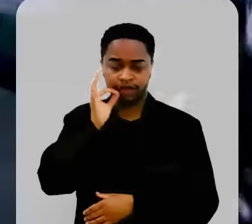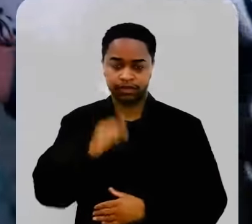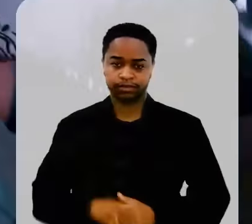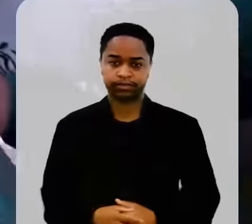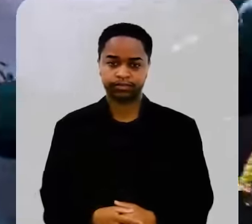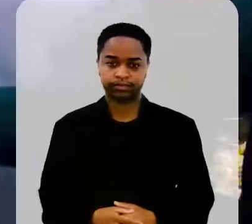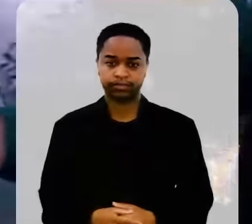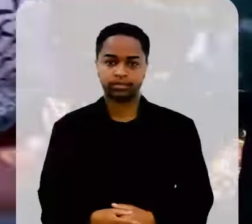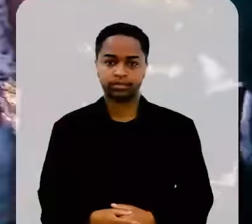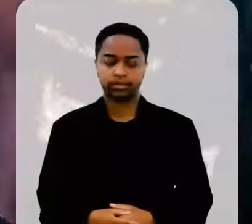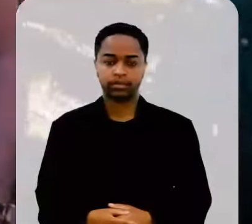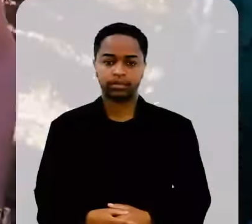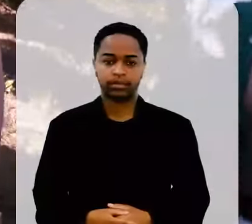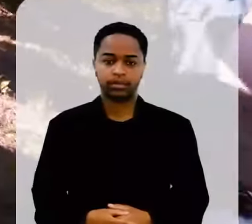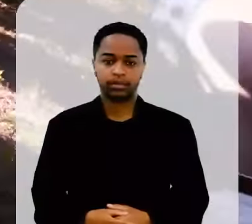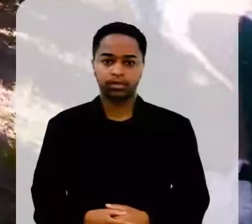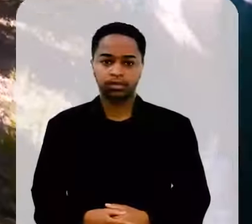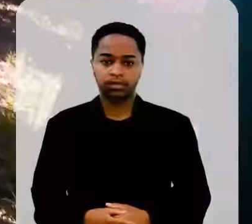fazenda de café.